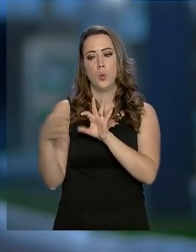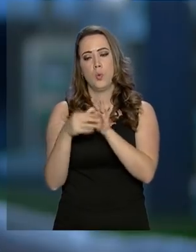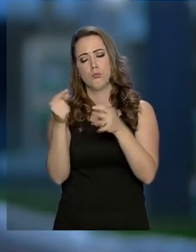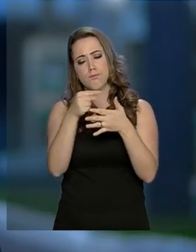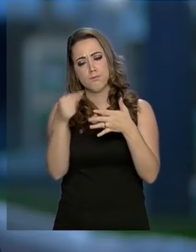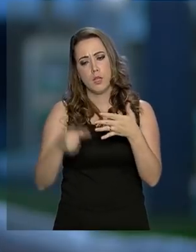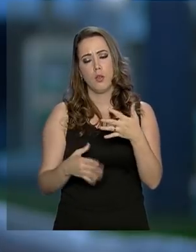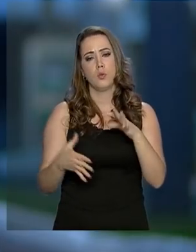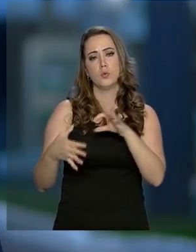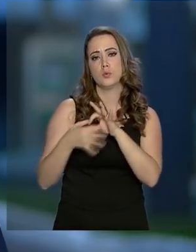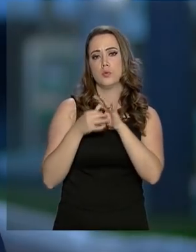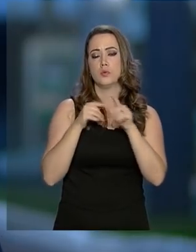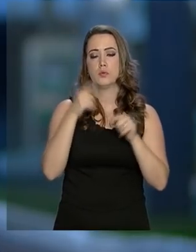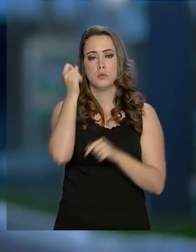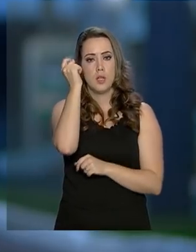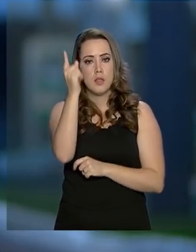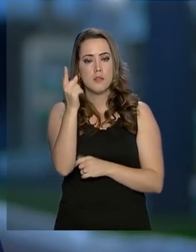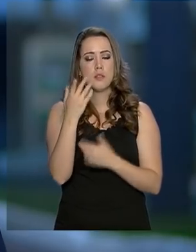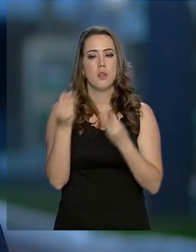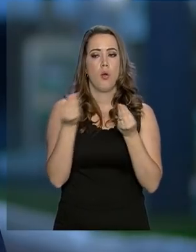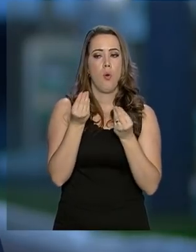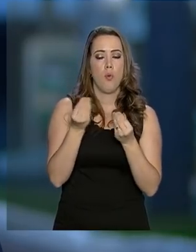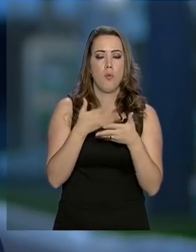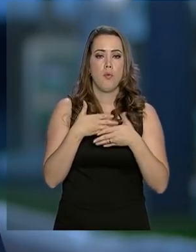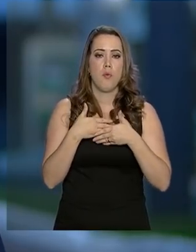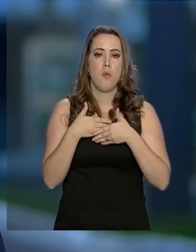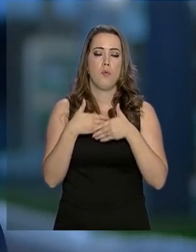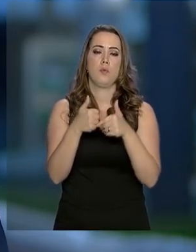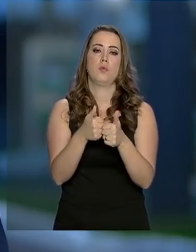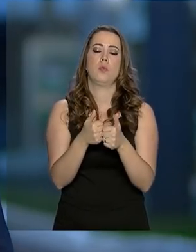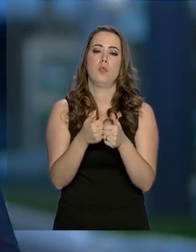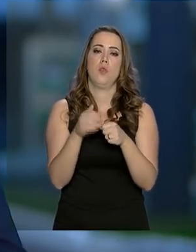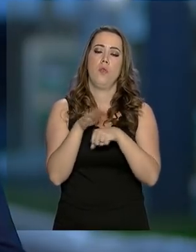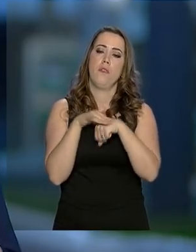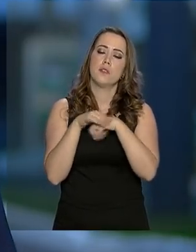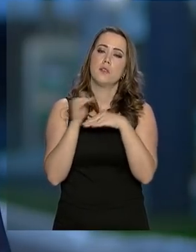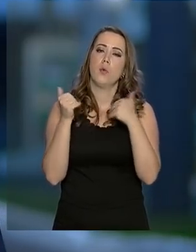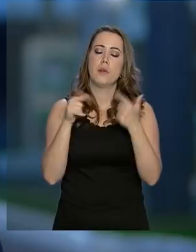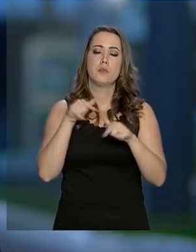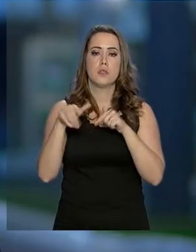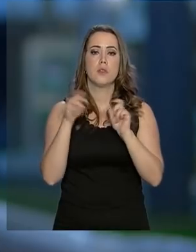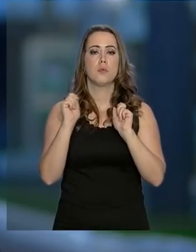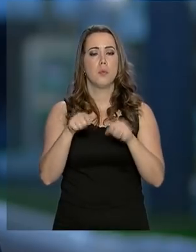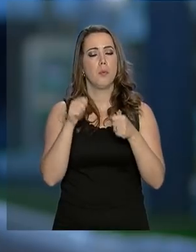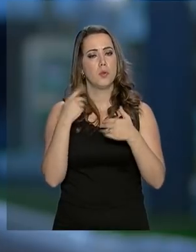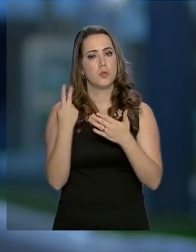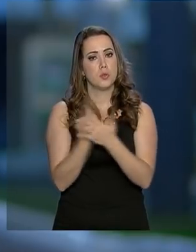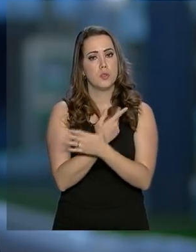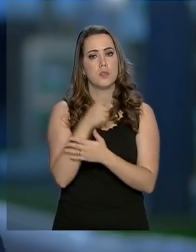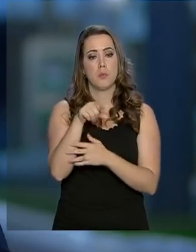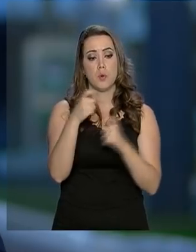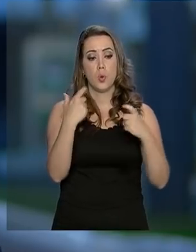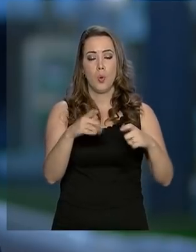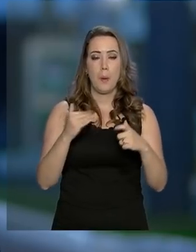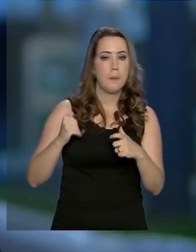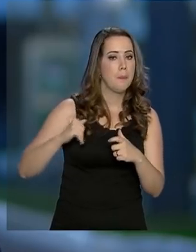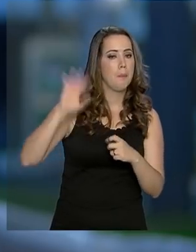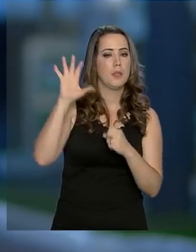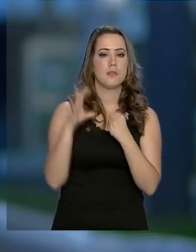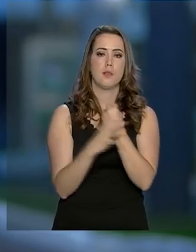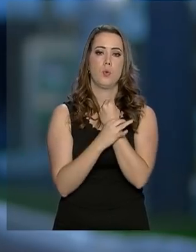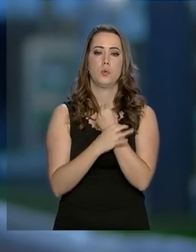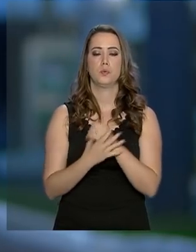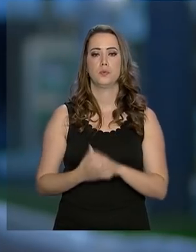os ponteiros. Enfim, trabalharam para melhorar, para conversar sobre quais ações podem ser tomadas para deixar o local ainda mais